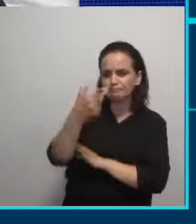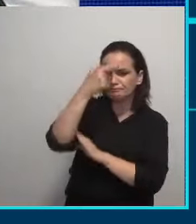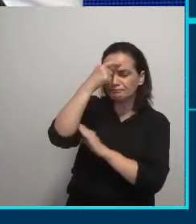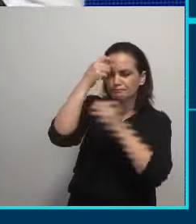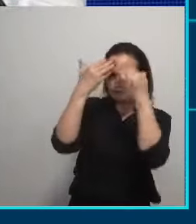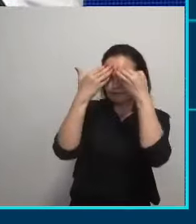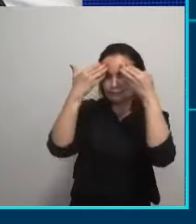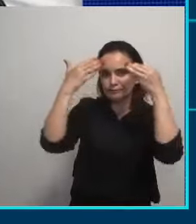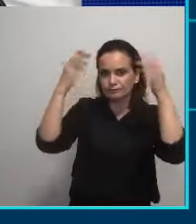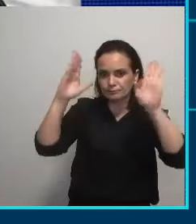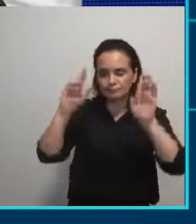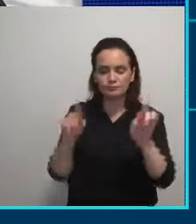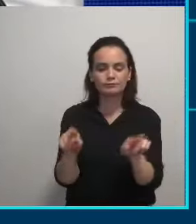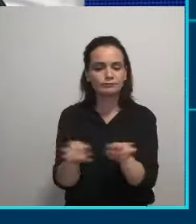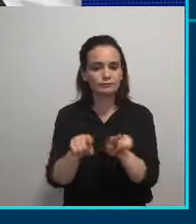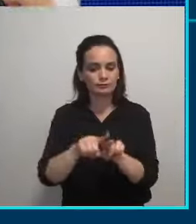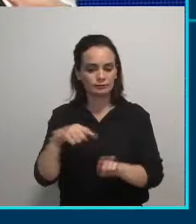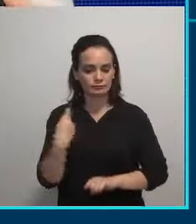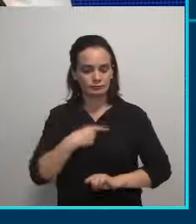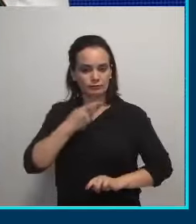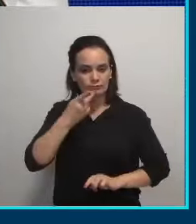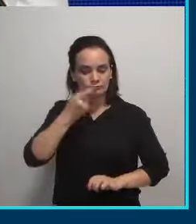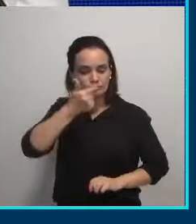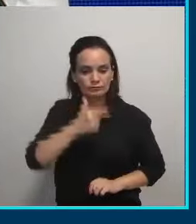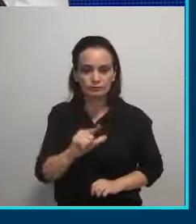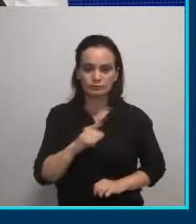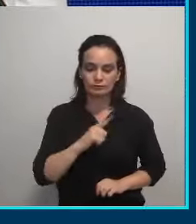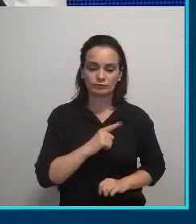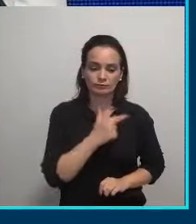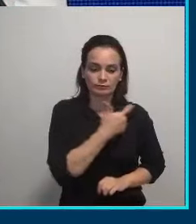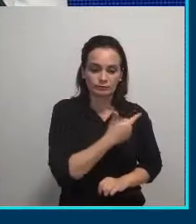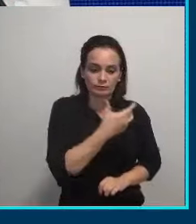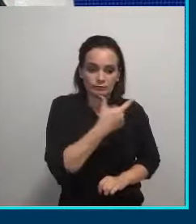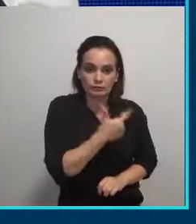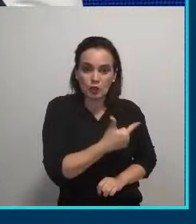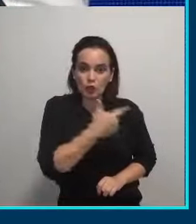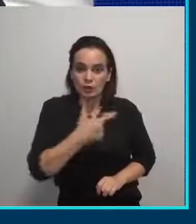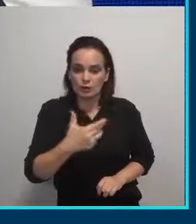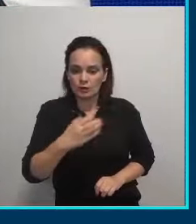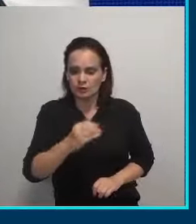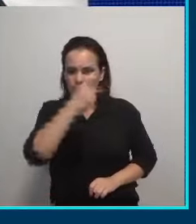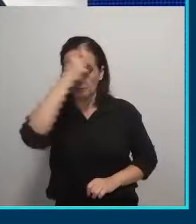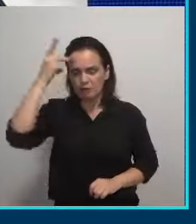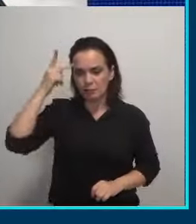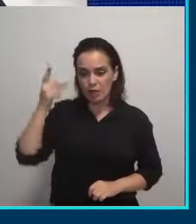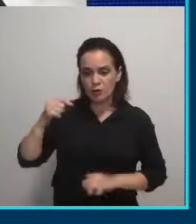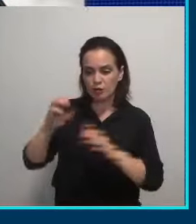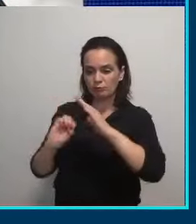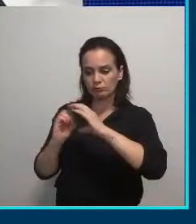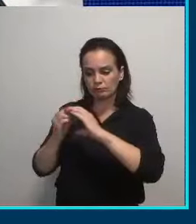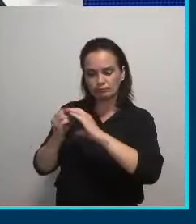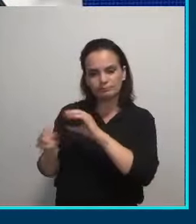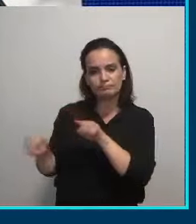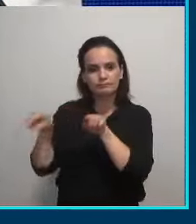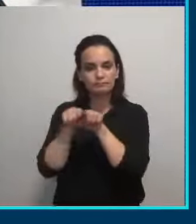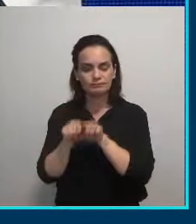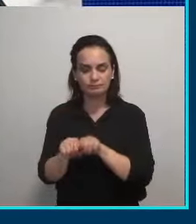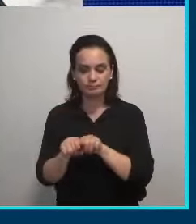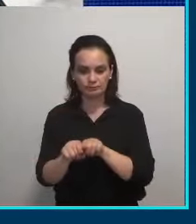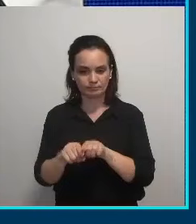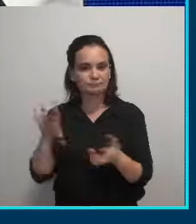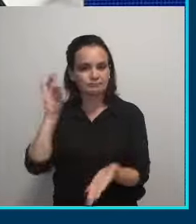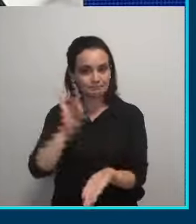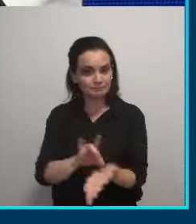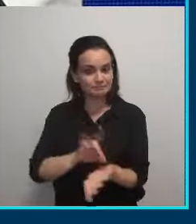Nós vamos reforçar... Hoje, nós temos 220 cooperados. Com certeza, nós teremos mais, porque os direitos